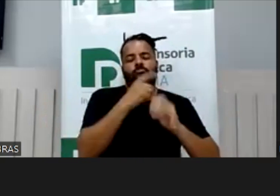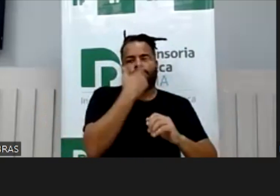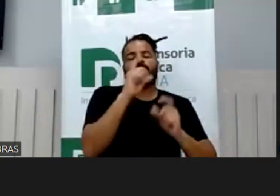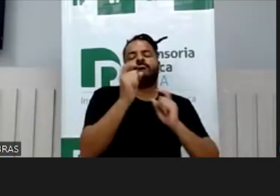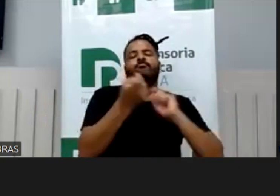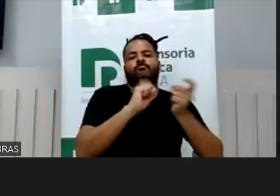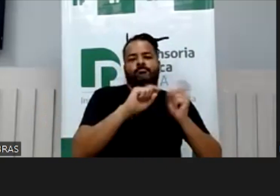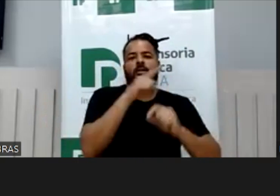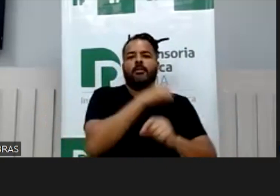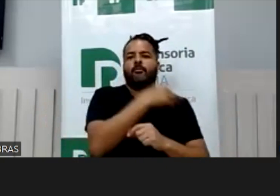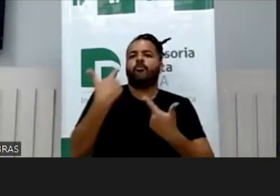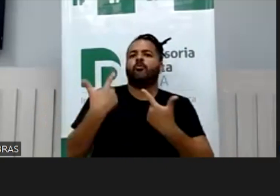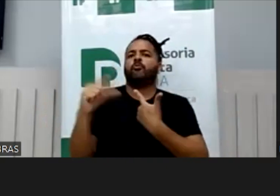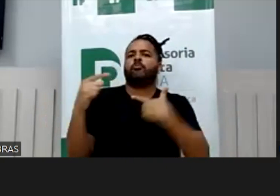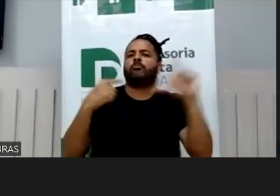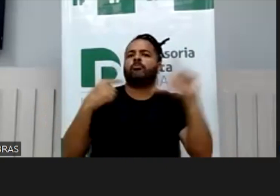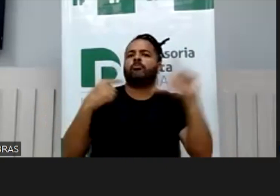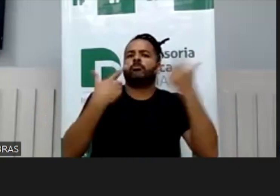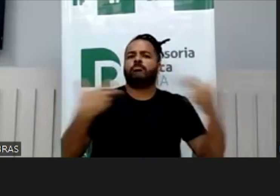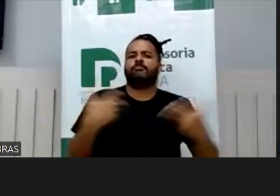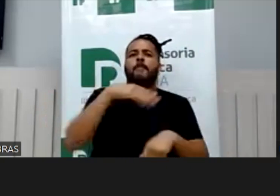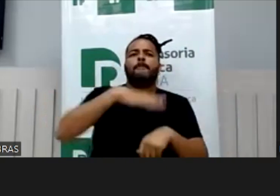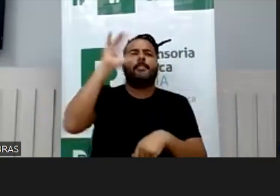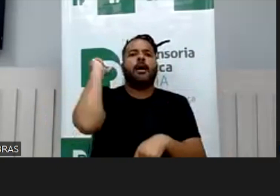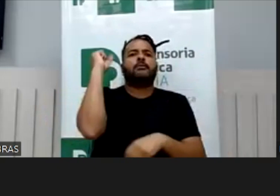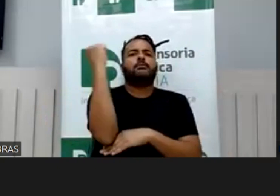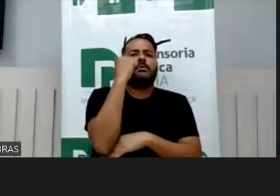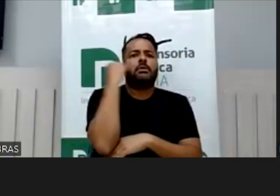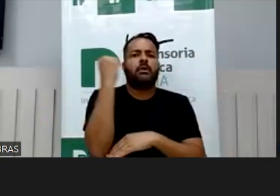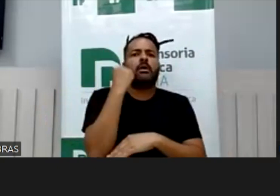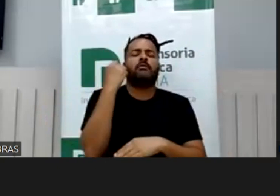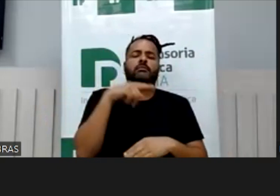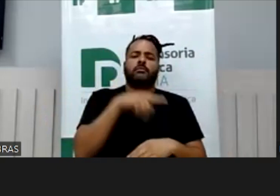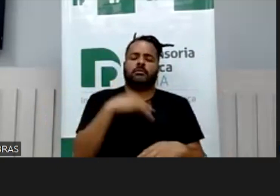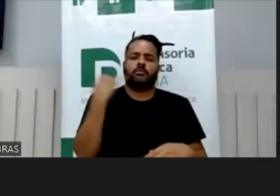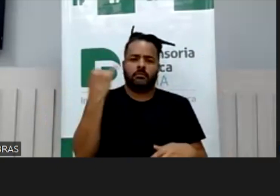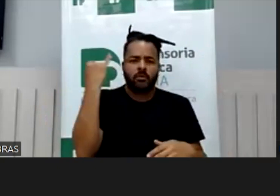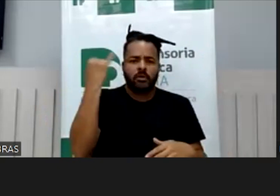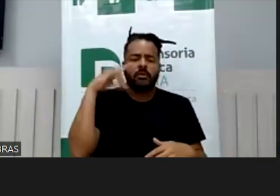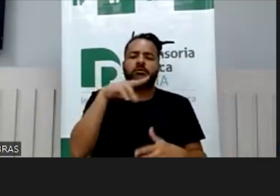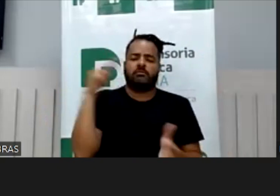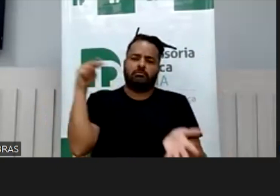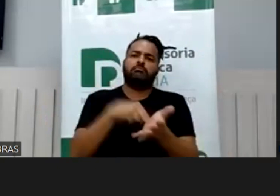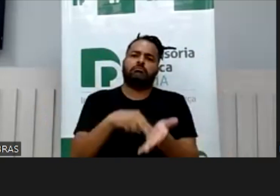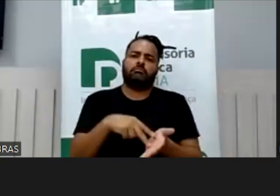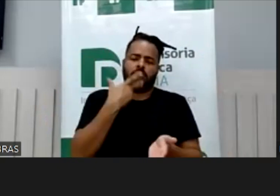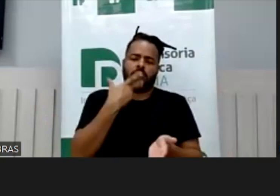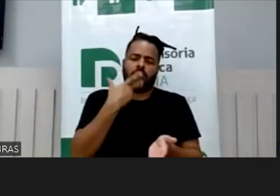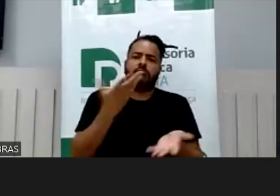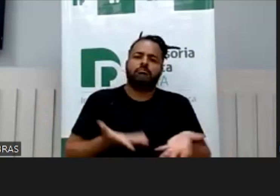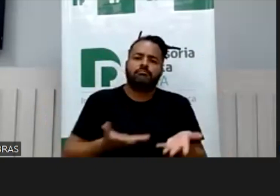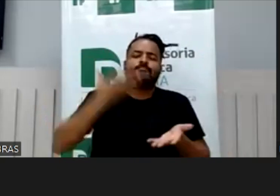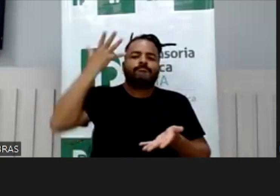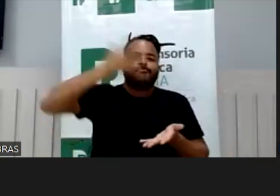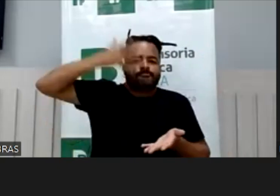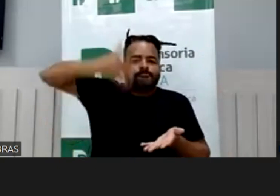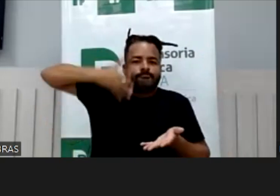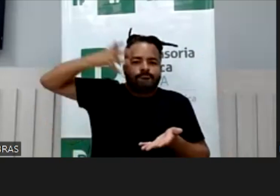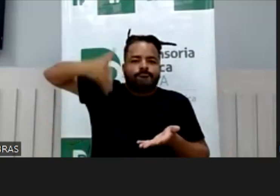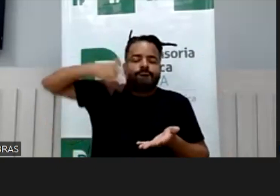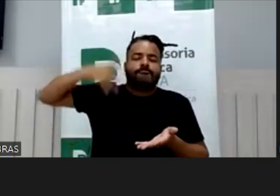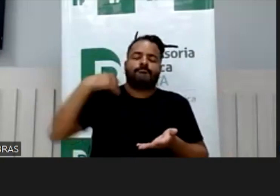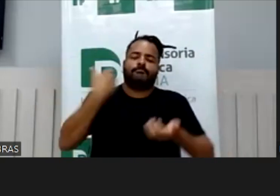inclusive, acontecendo em várias escolas, tá? Então, a gente tem que ir, e esses lugares é onde, de fato, a gente pode atuar